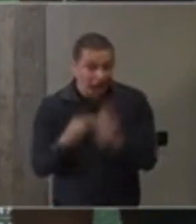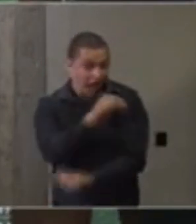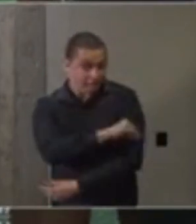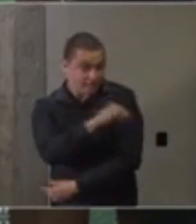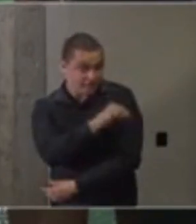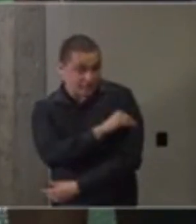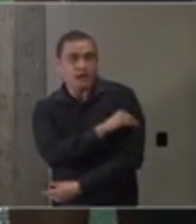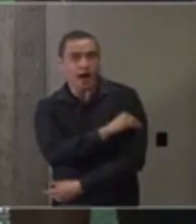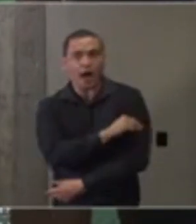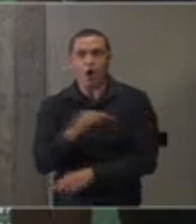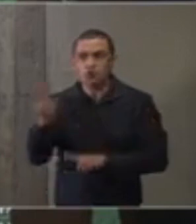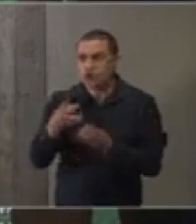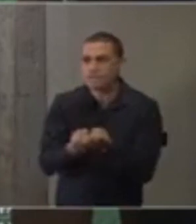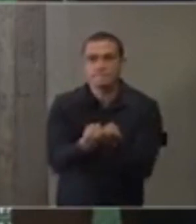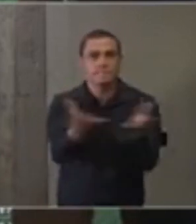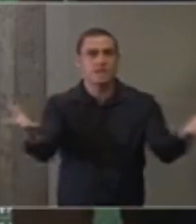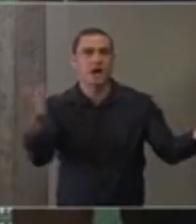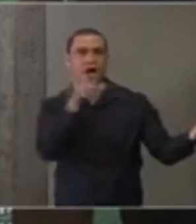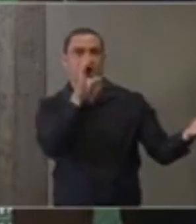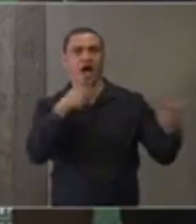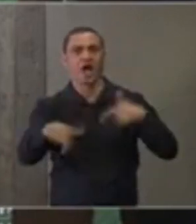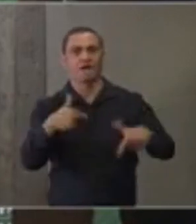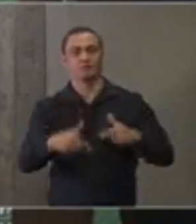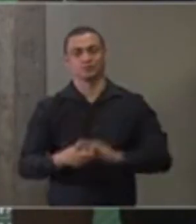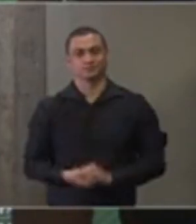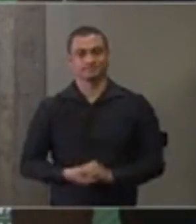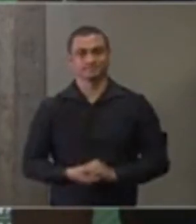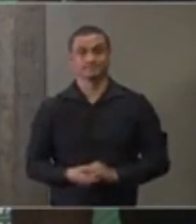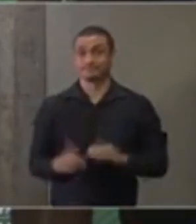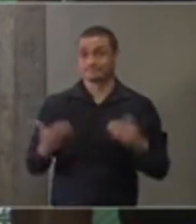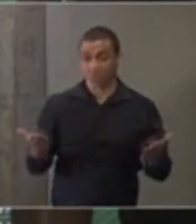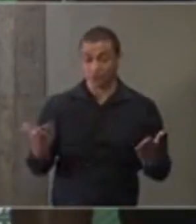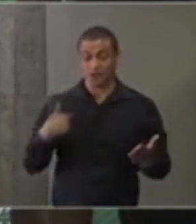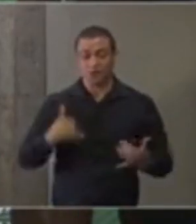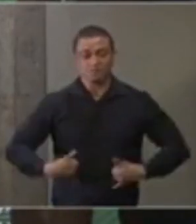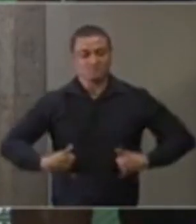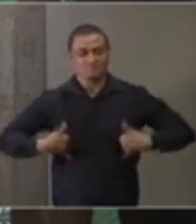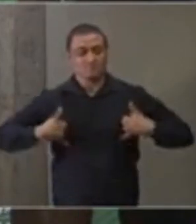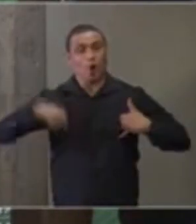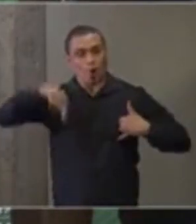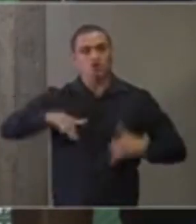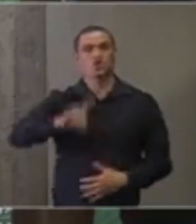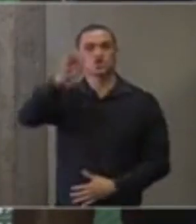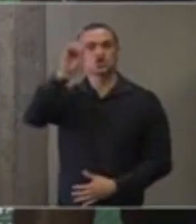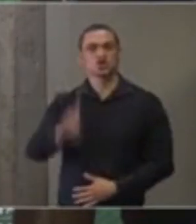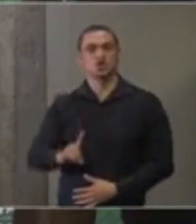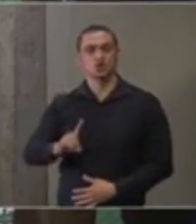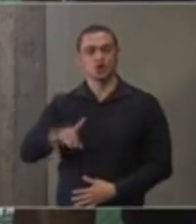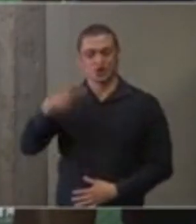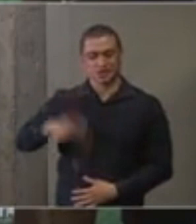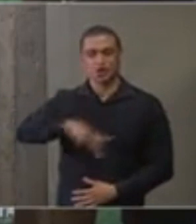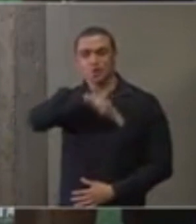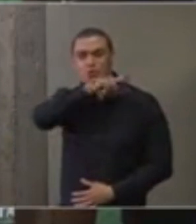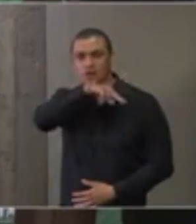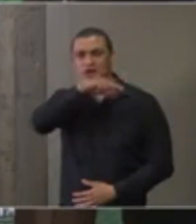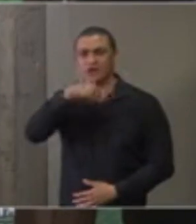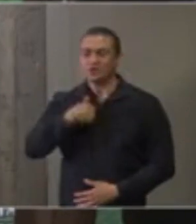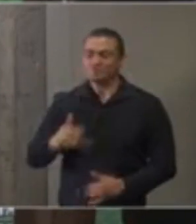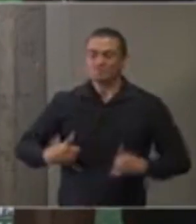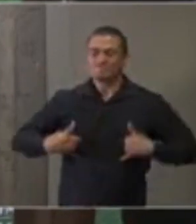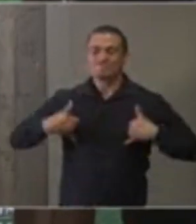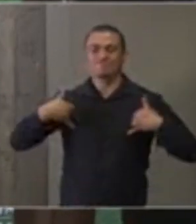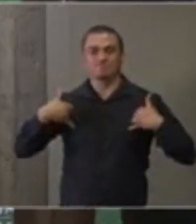fossem usadas de forma efetiva. Então, muito me honra ser diretor do Butantan nesse momento.